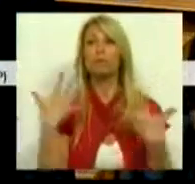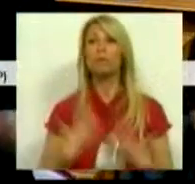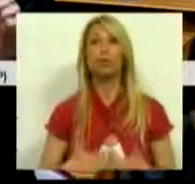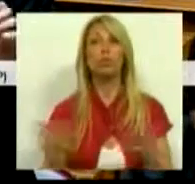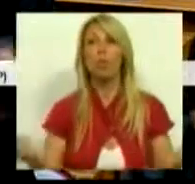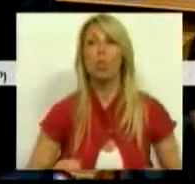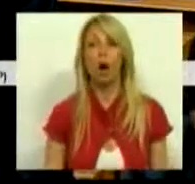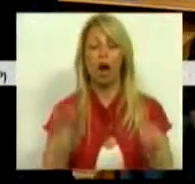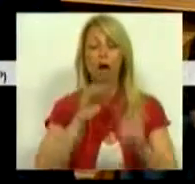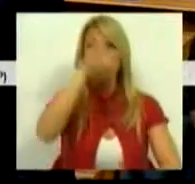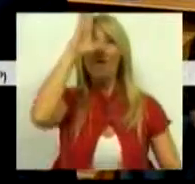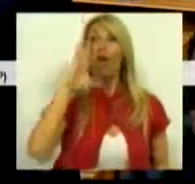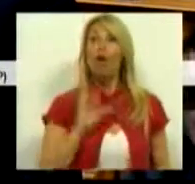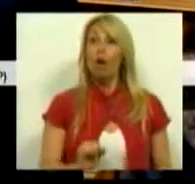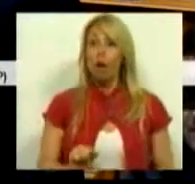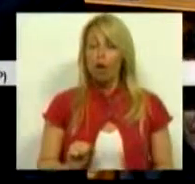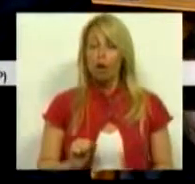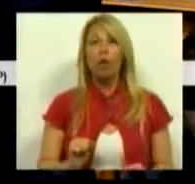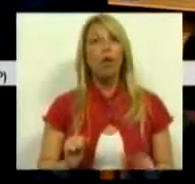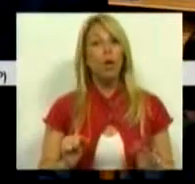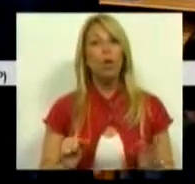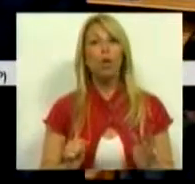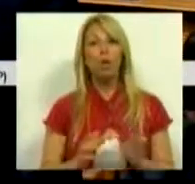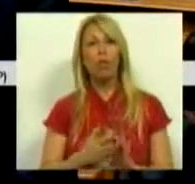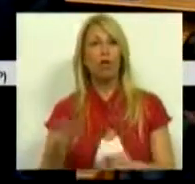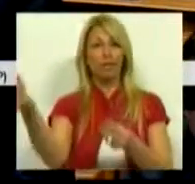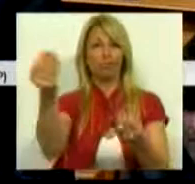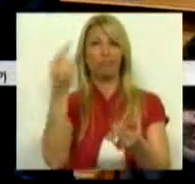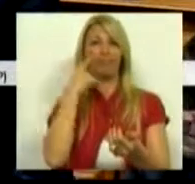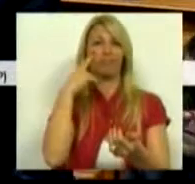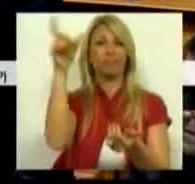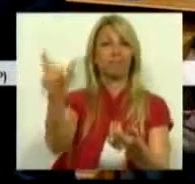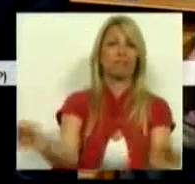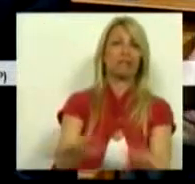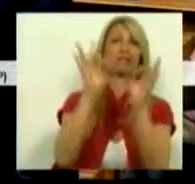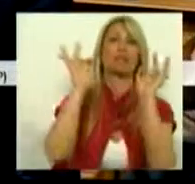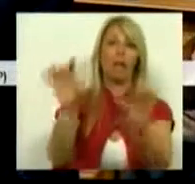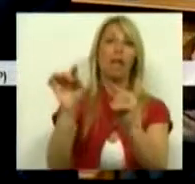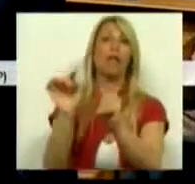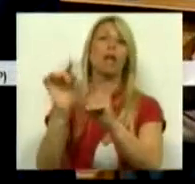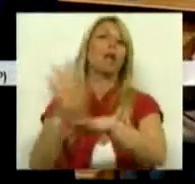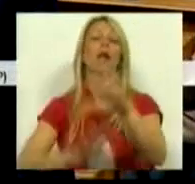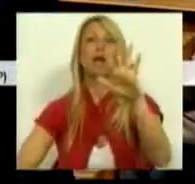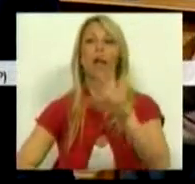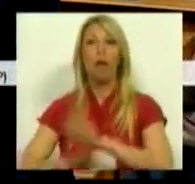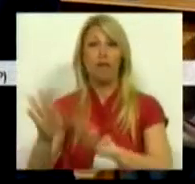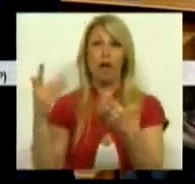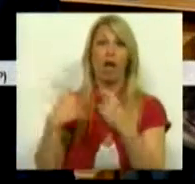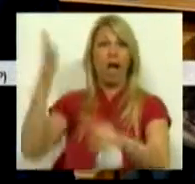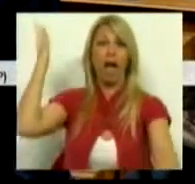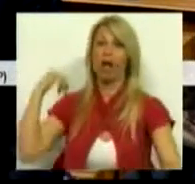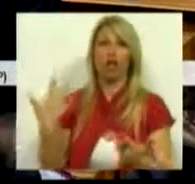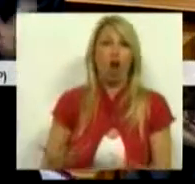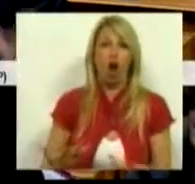de que este Governo ficará conhecido como aquele que desfere, desferiu e está a desferir o maior